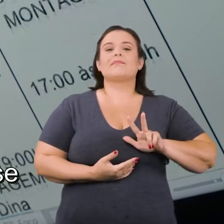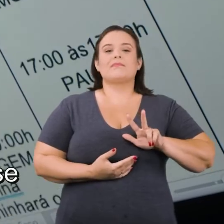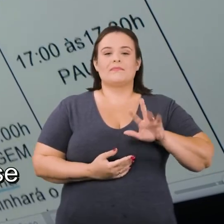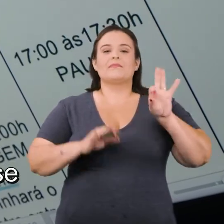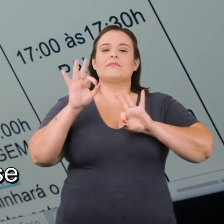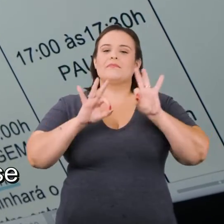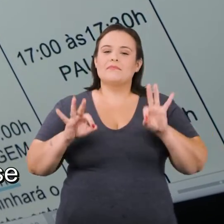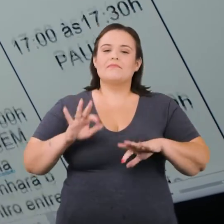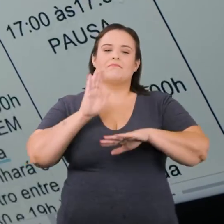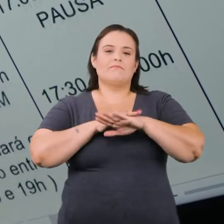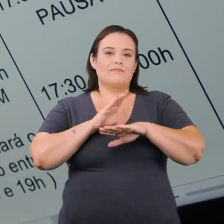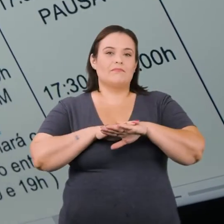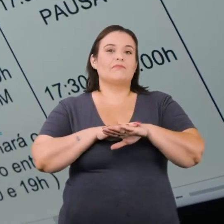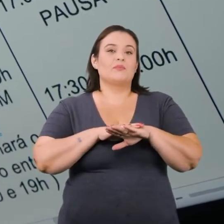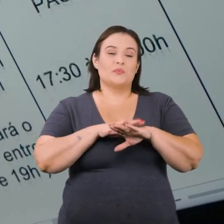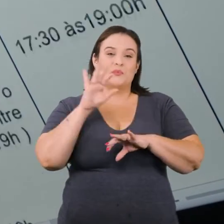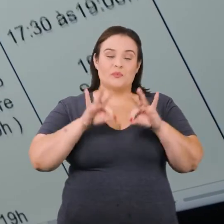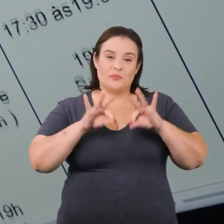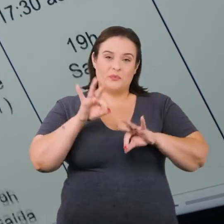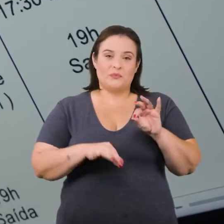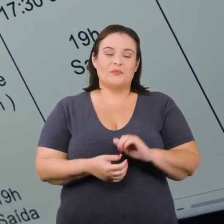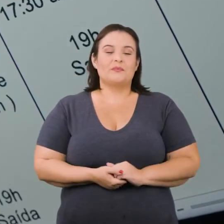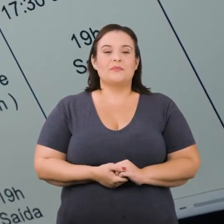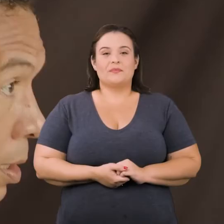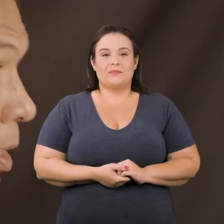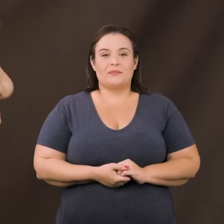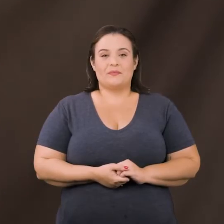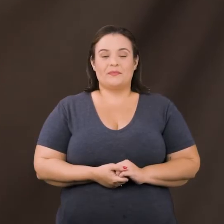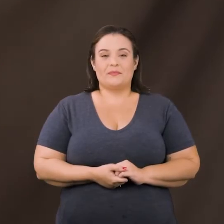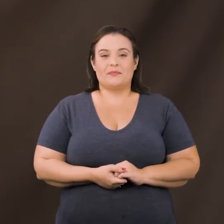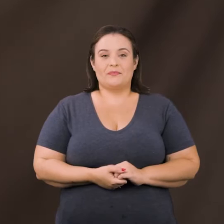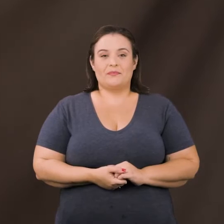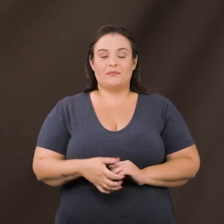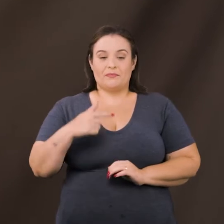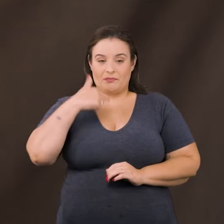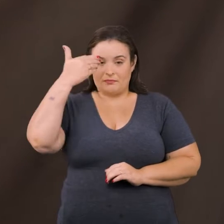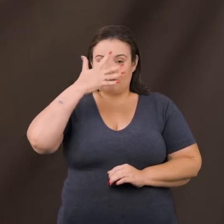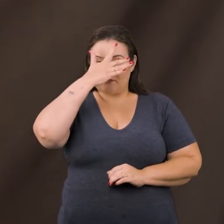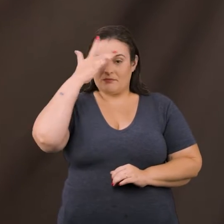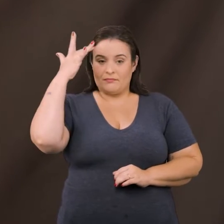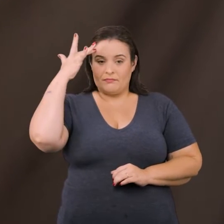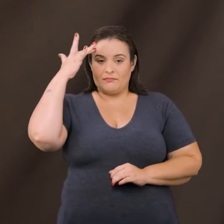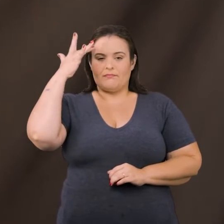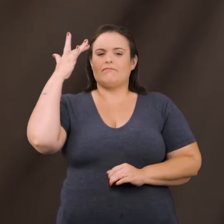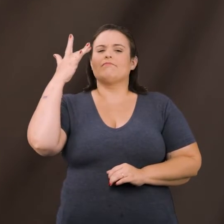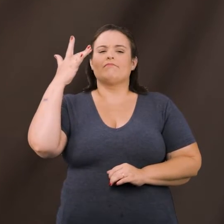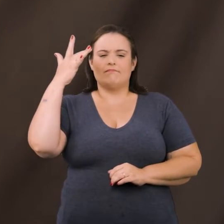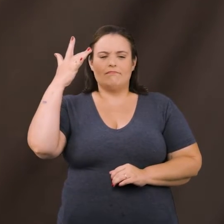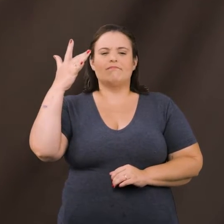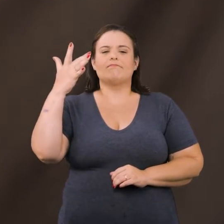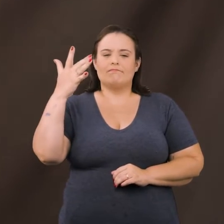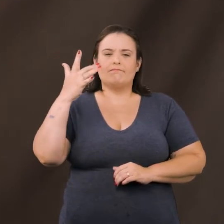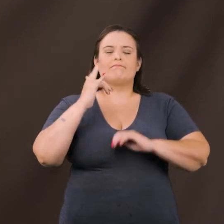universo de organização e realização de projetos. Eu sou uma pessoa que fui muito